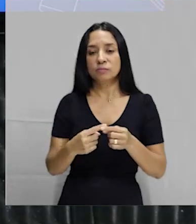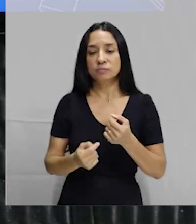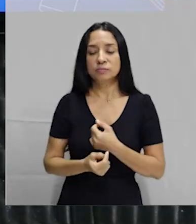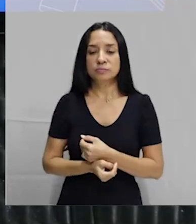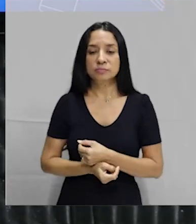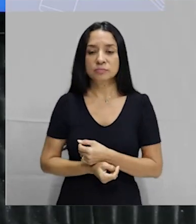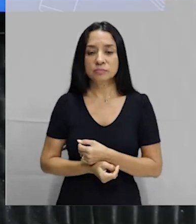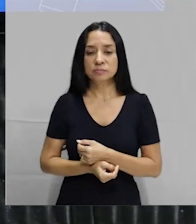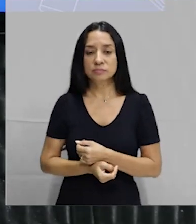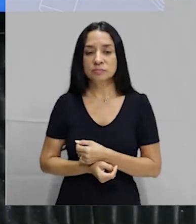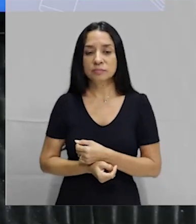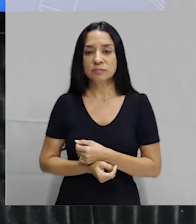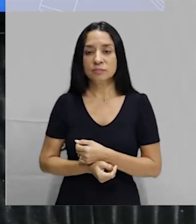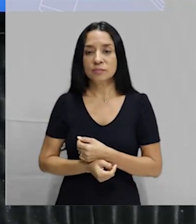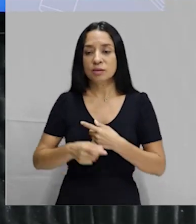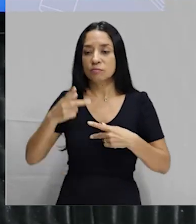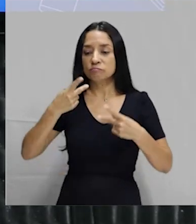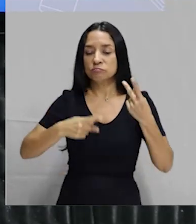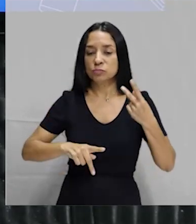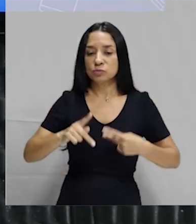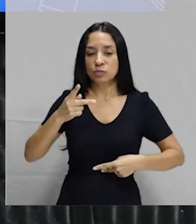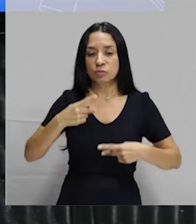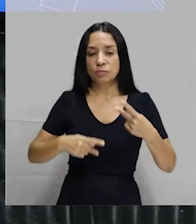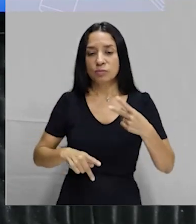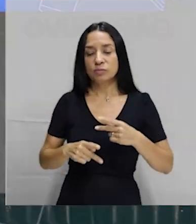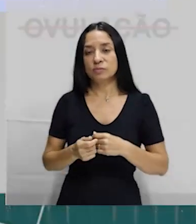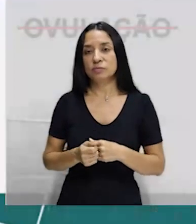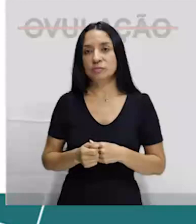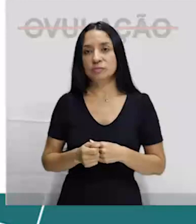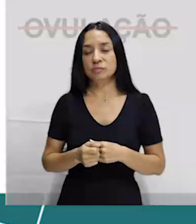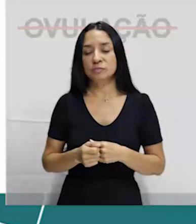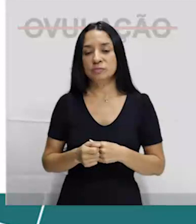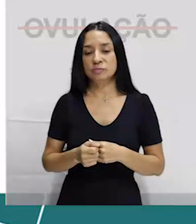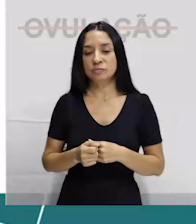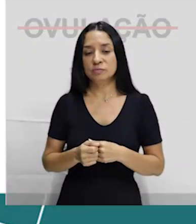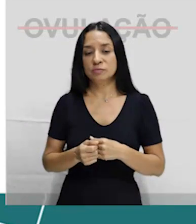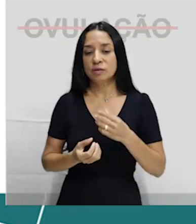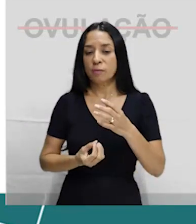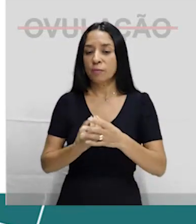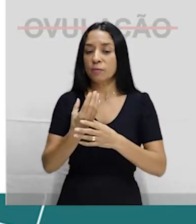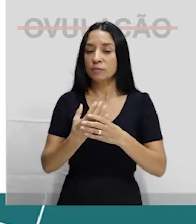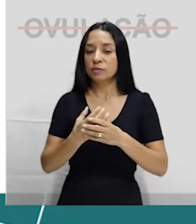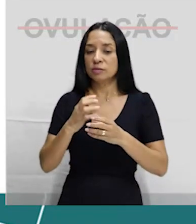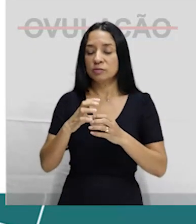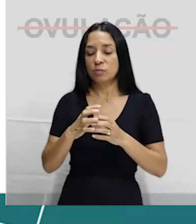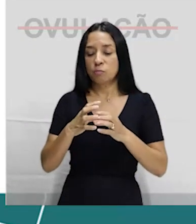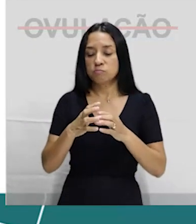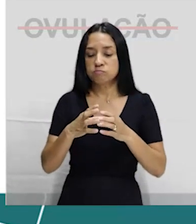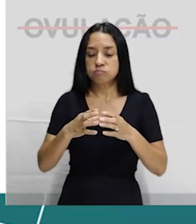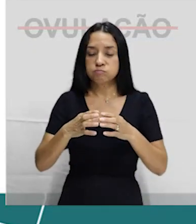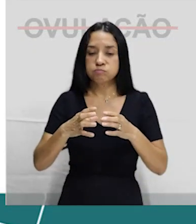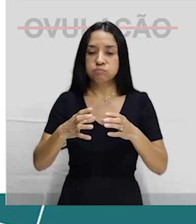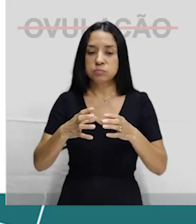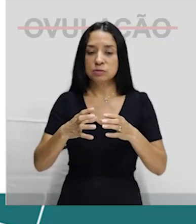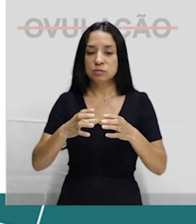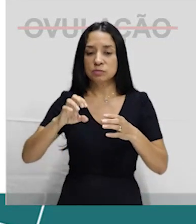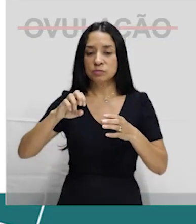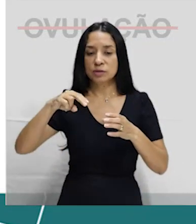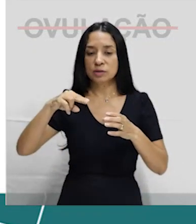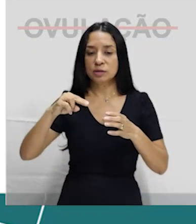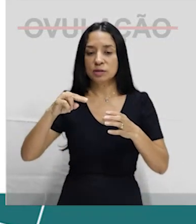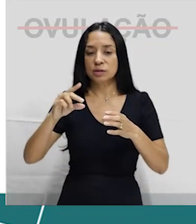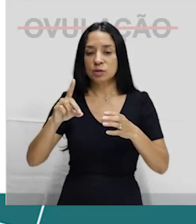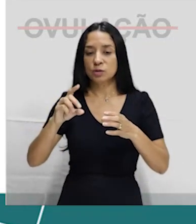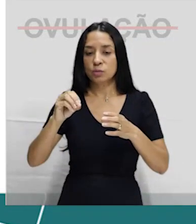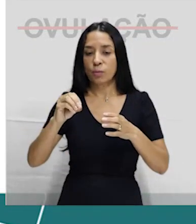a progesterona e o estrógeno, ela vai promover, ela vai estimular o crescimento do endométrio, que é a